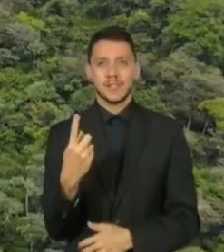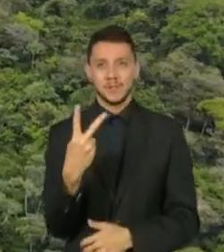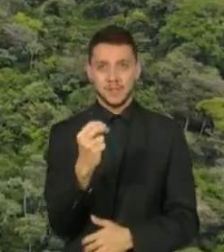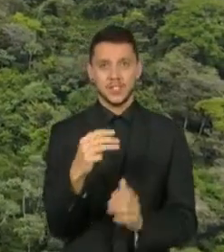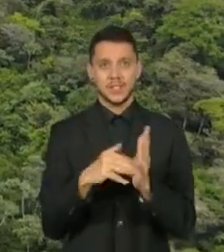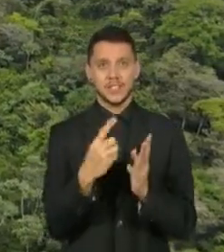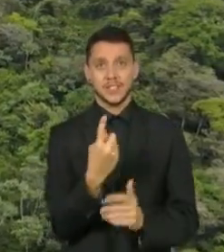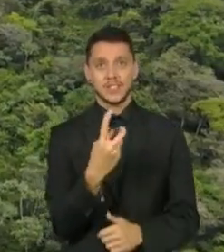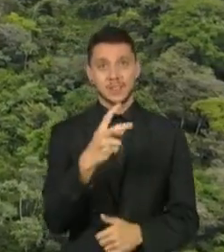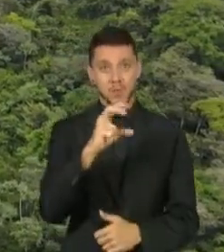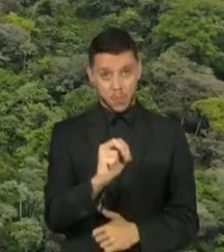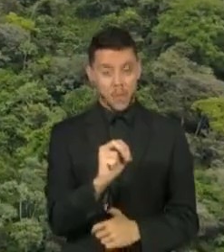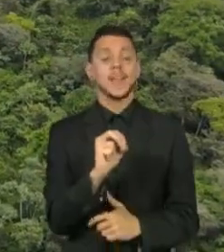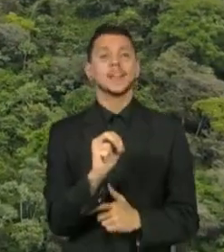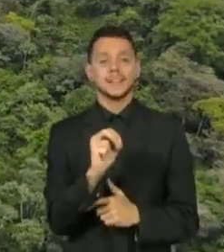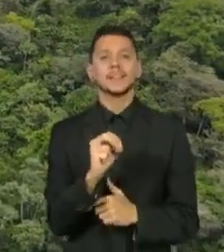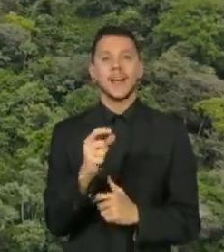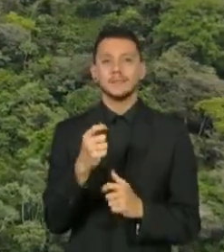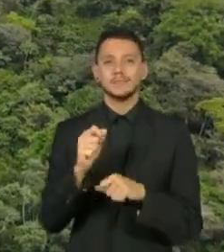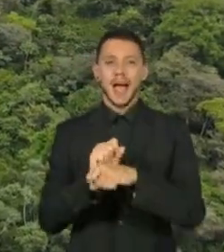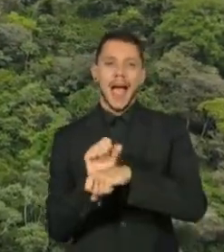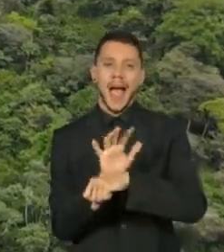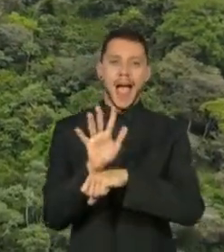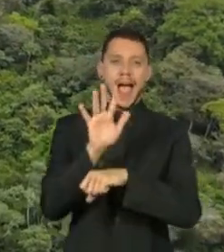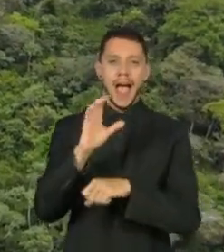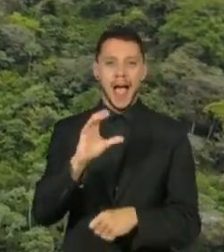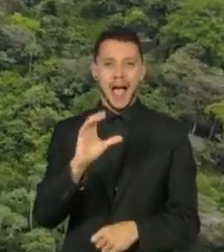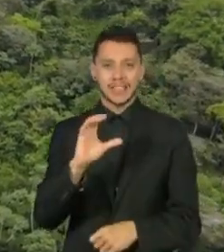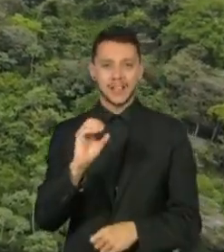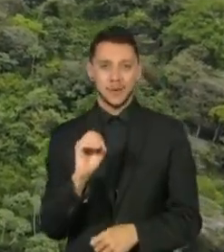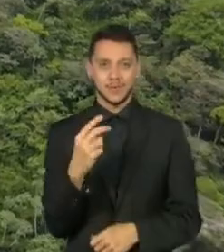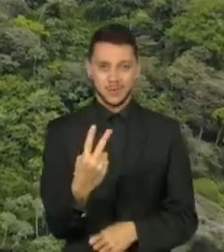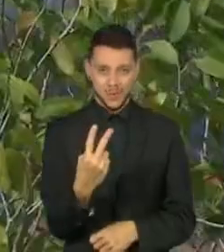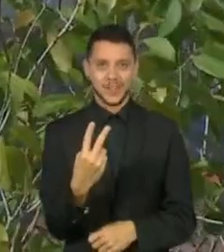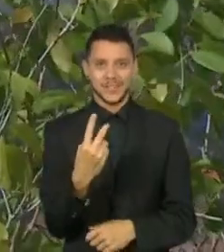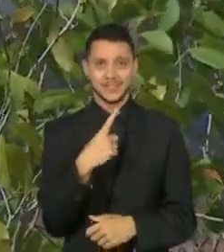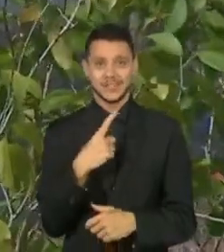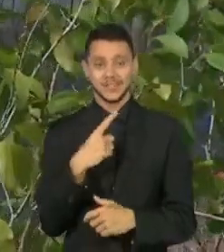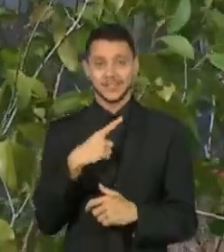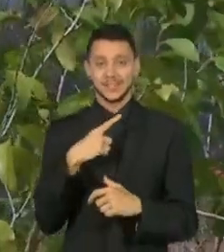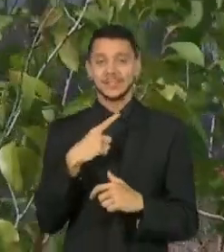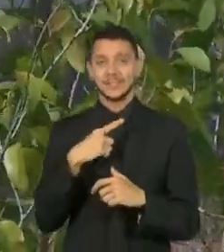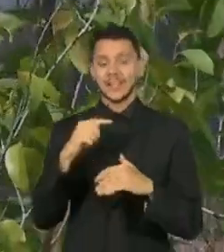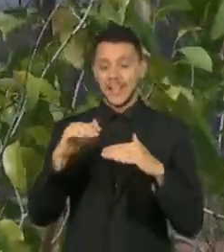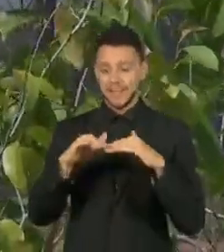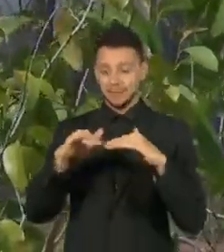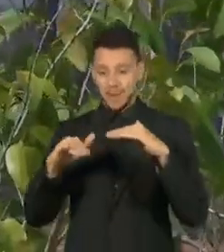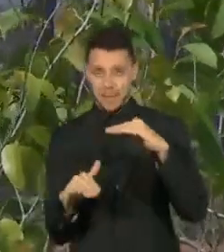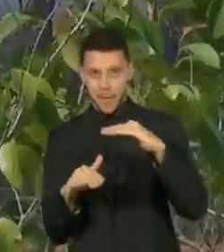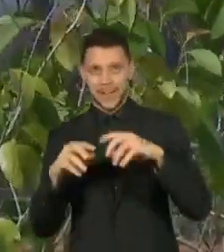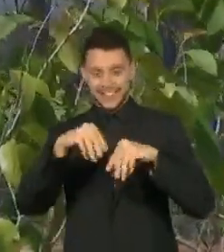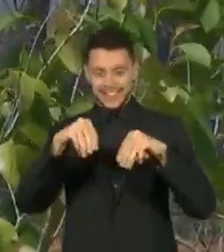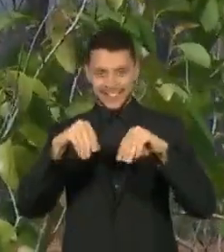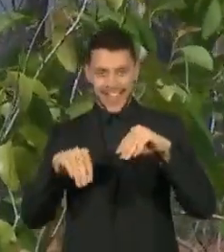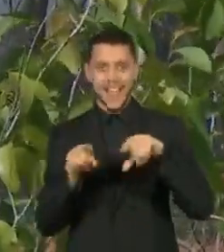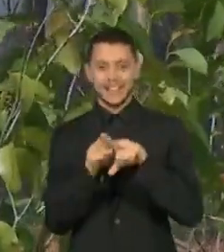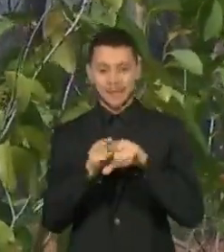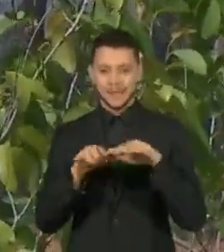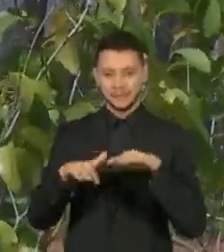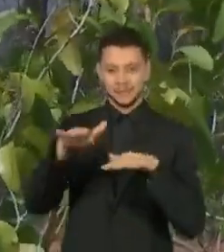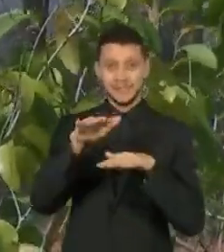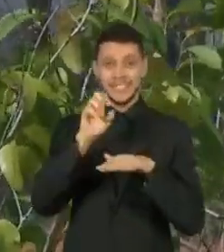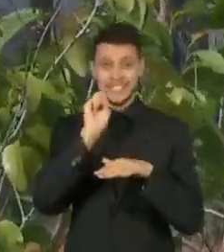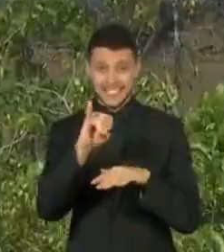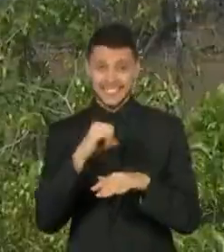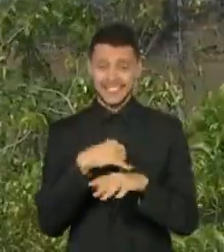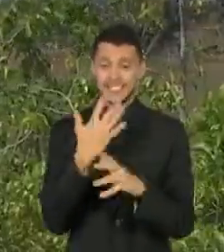carbono armazenado na biomassa, acima do solo e abaixo do solo. Então, quando você desmata